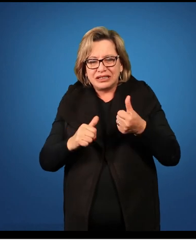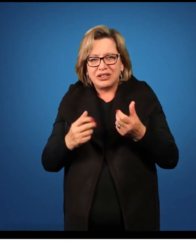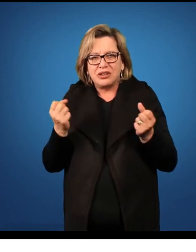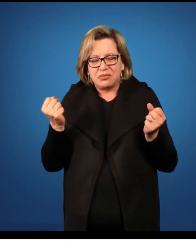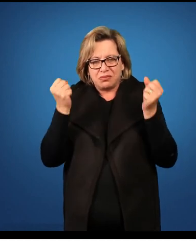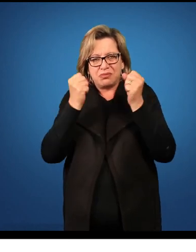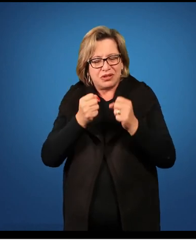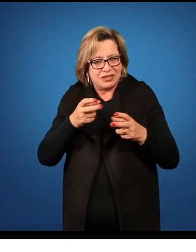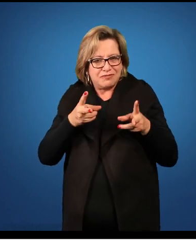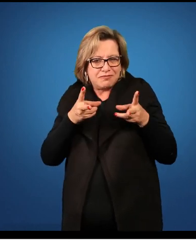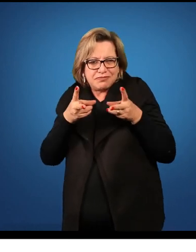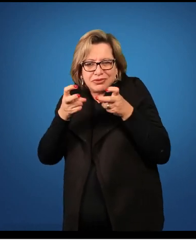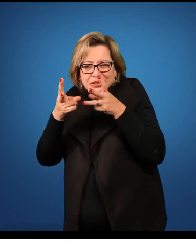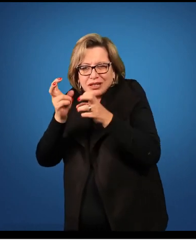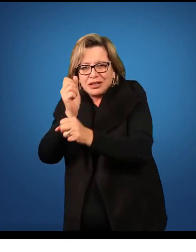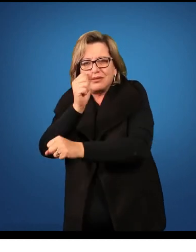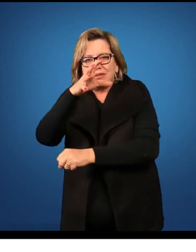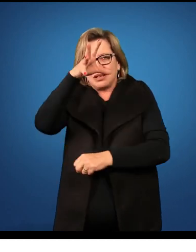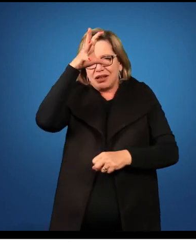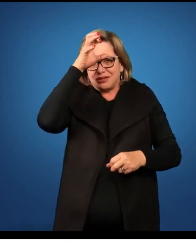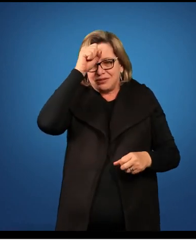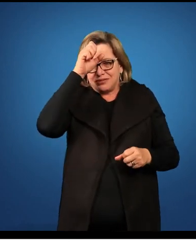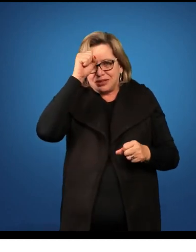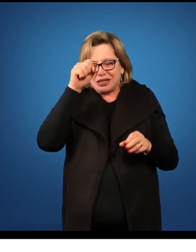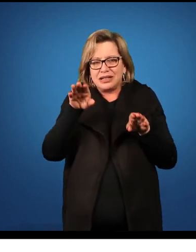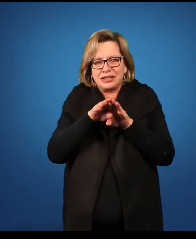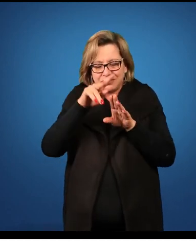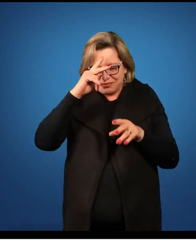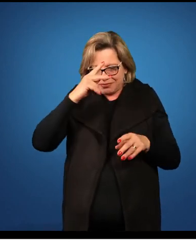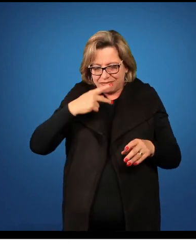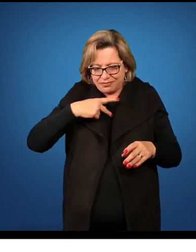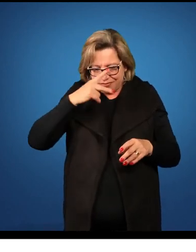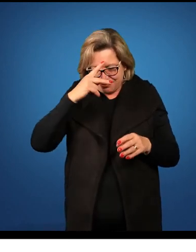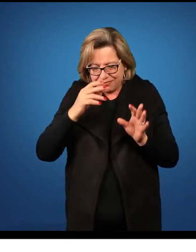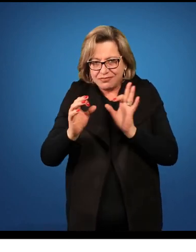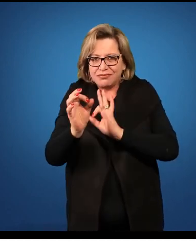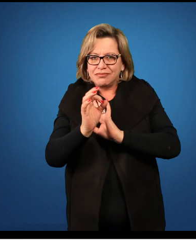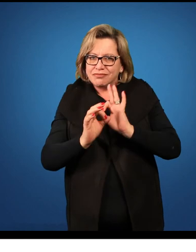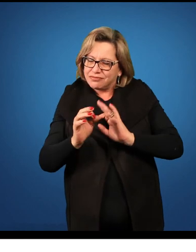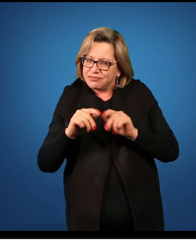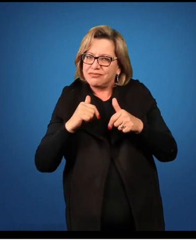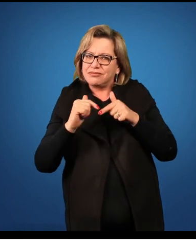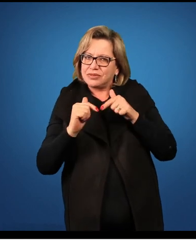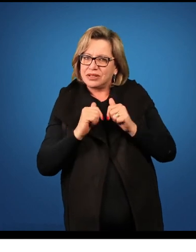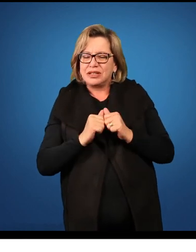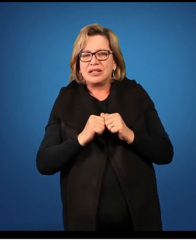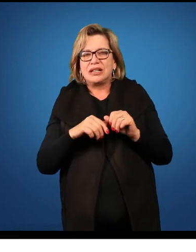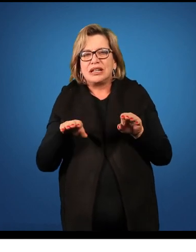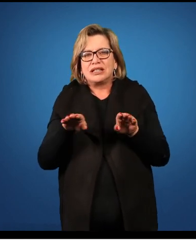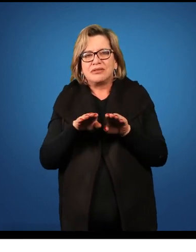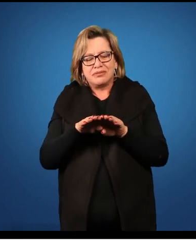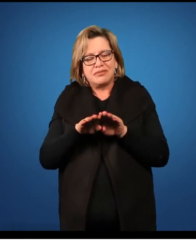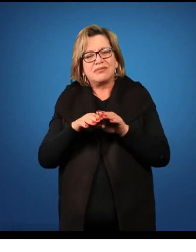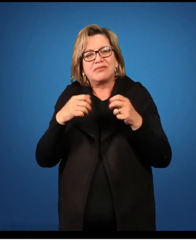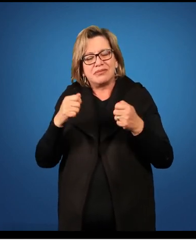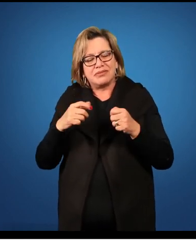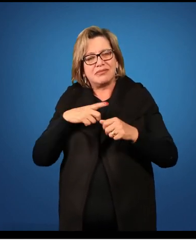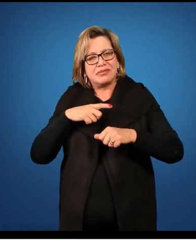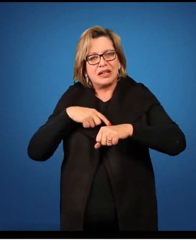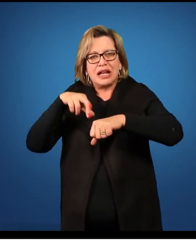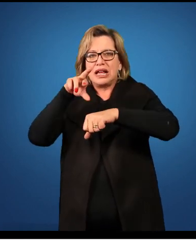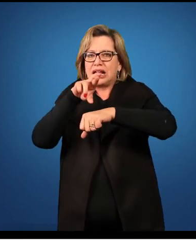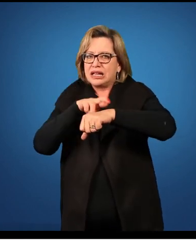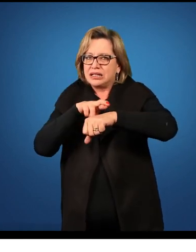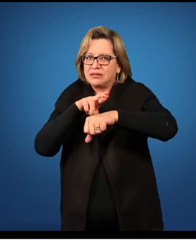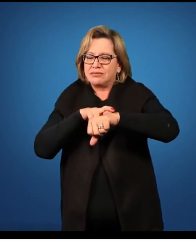verificar a aprendizagem como também de refletir sua prática pedagógica, eu tenho por fim a recuperação, então a